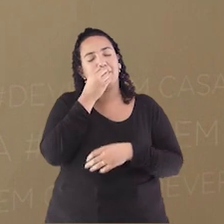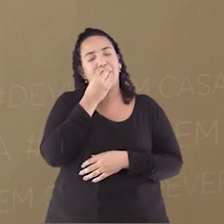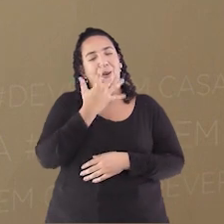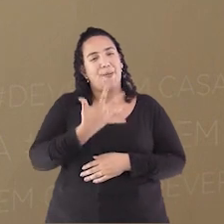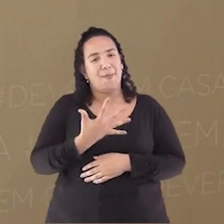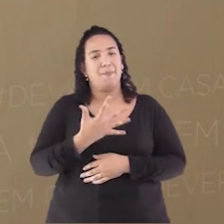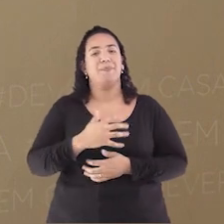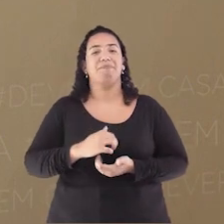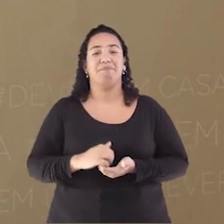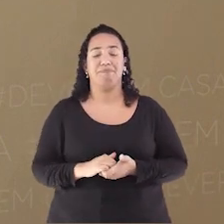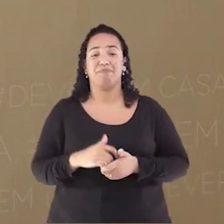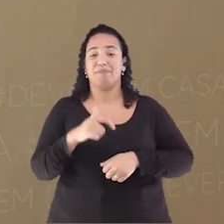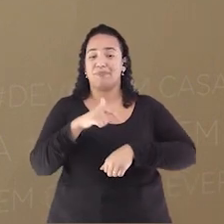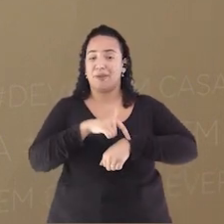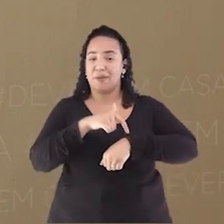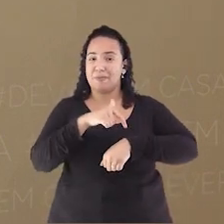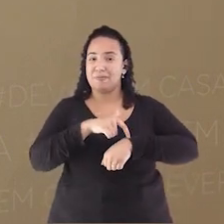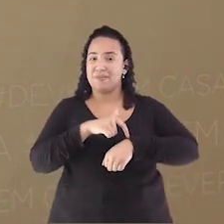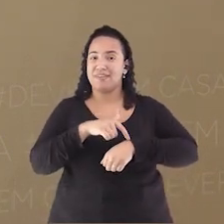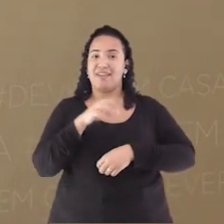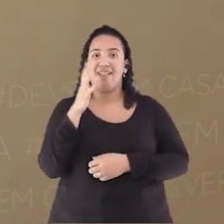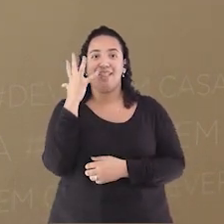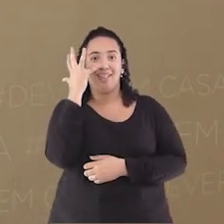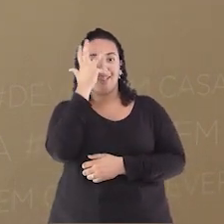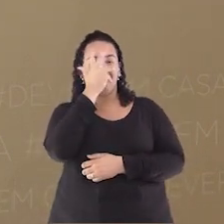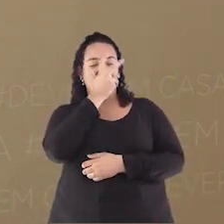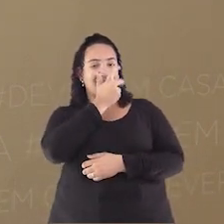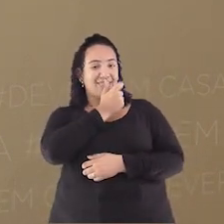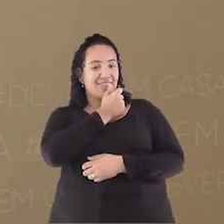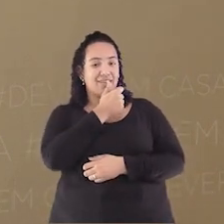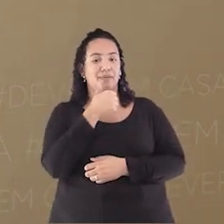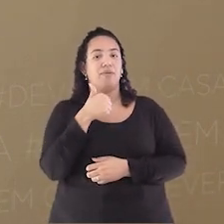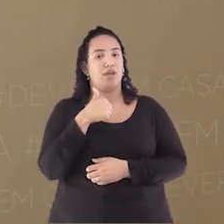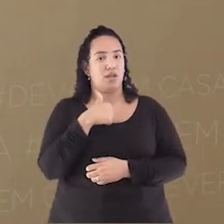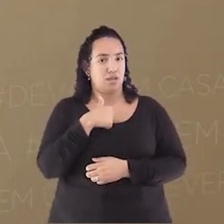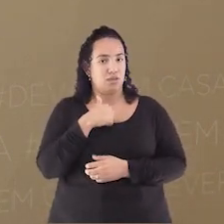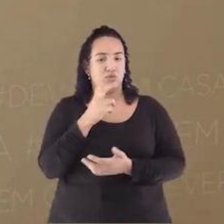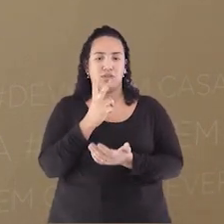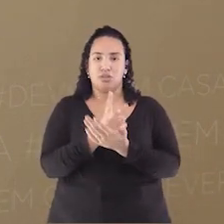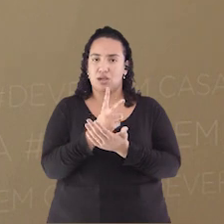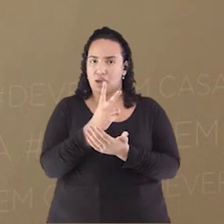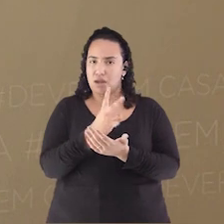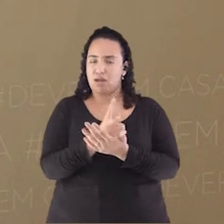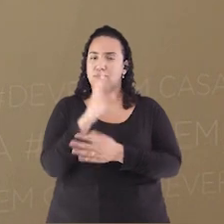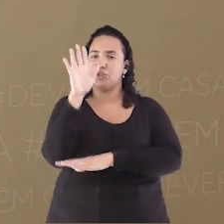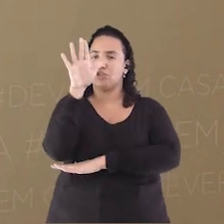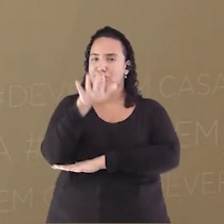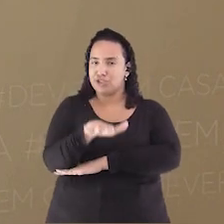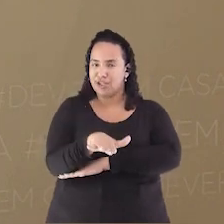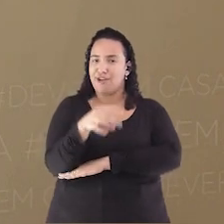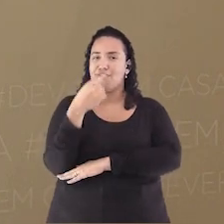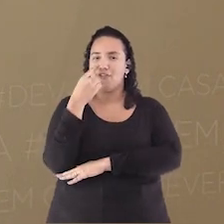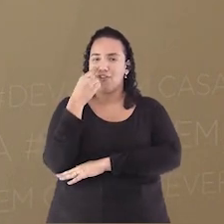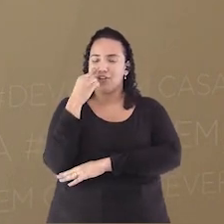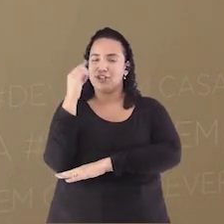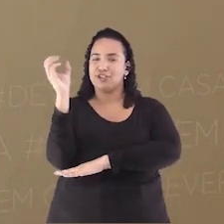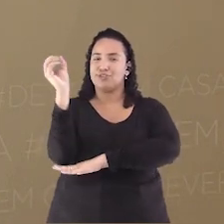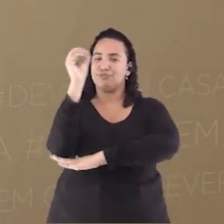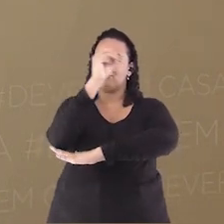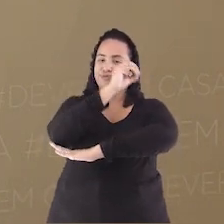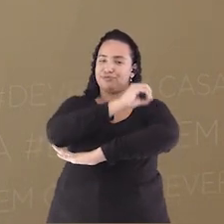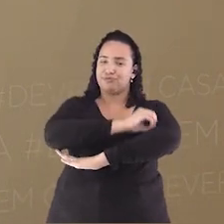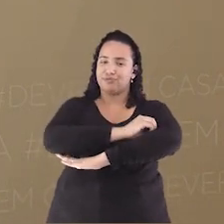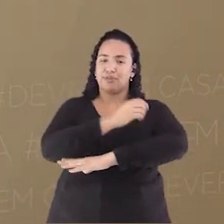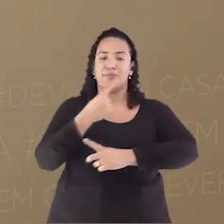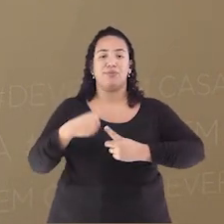exercício É um momento Muito lindo Eu contemplo Todas as tardes Pois é o